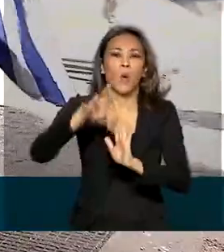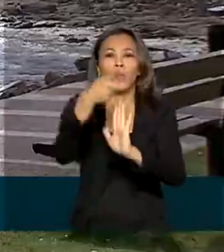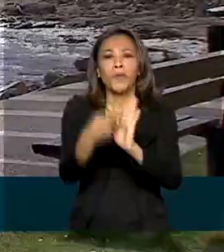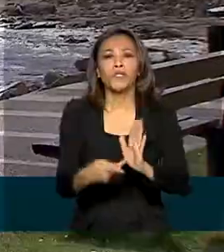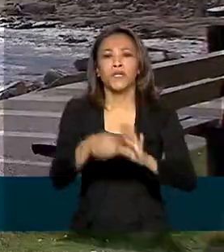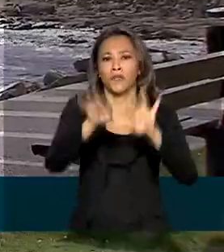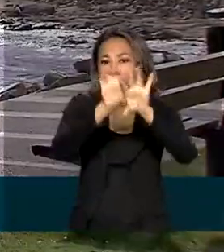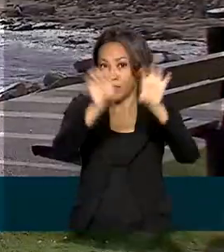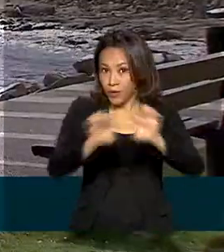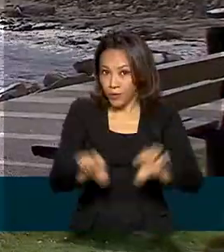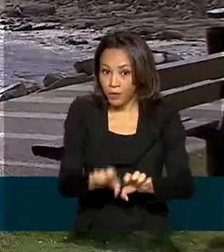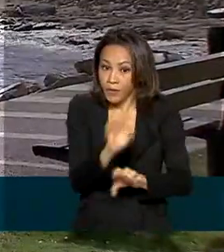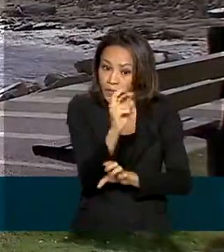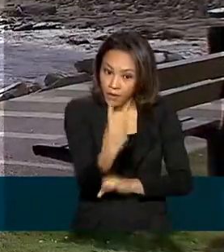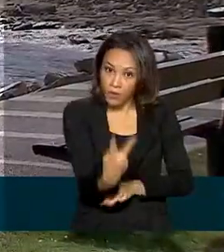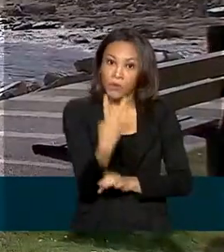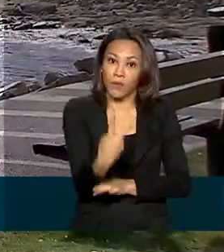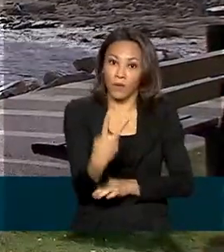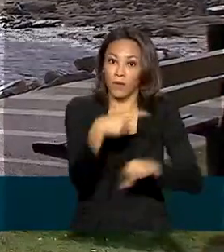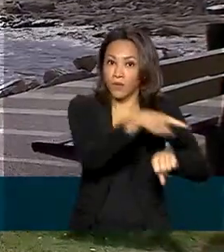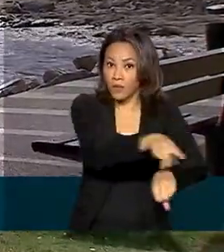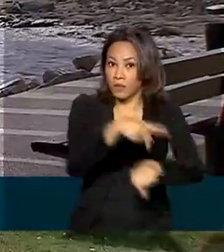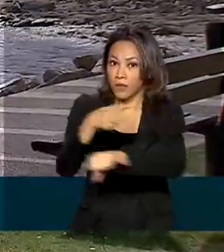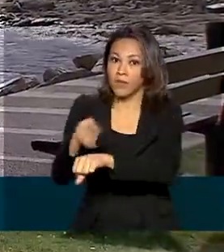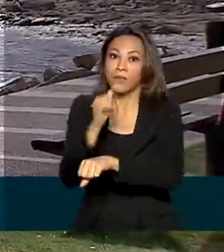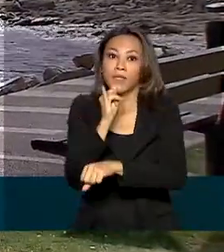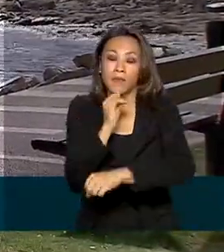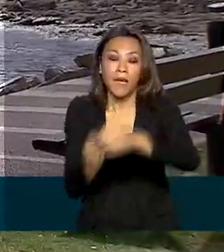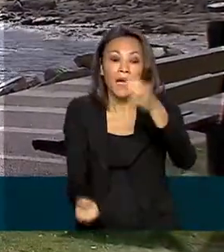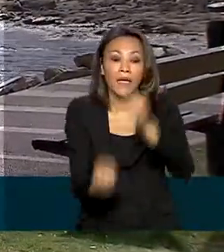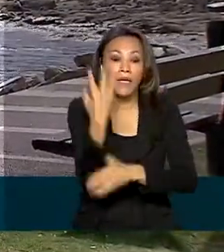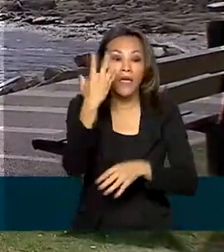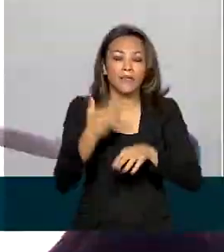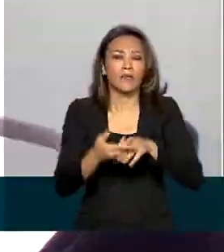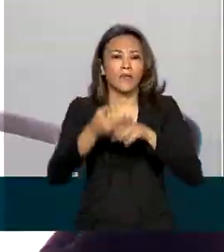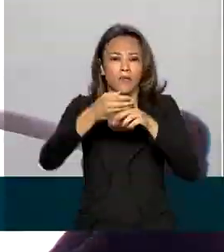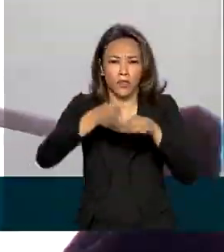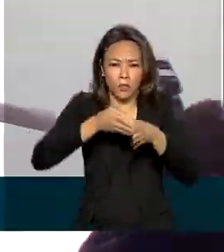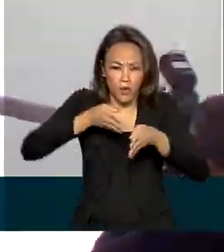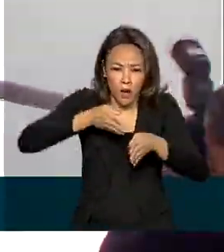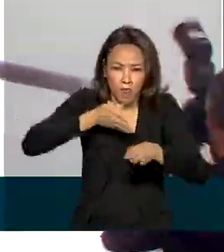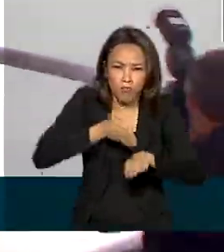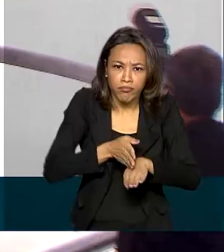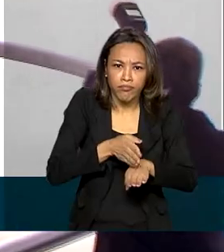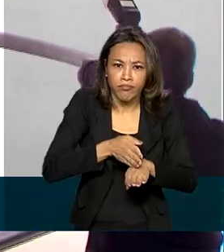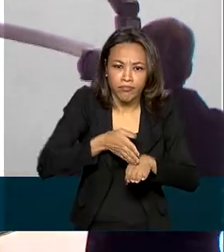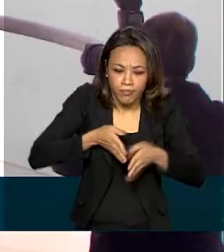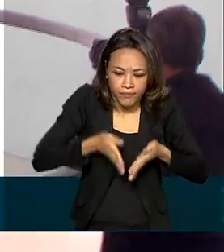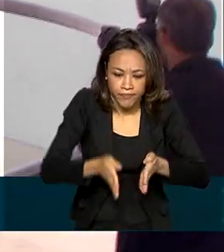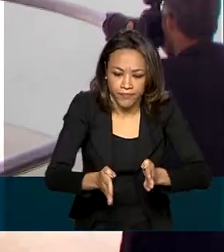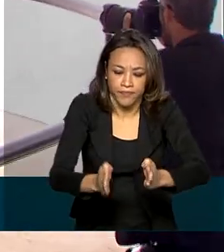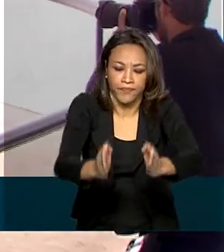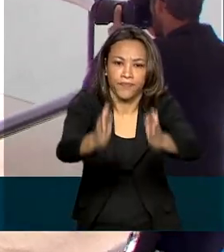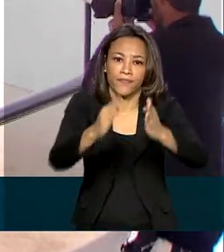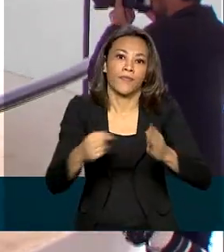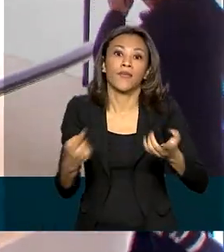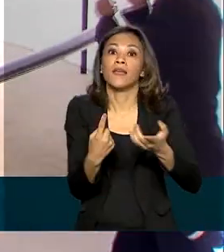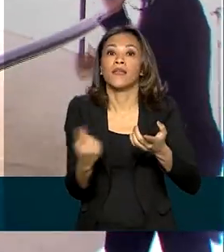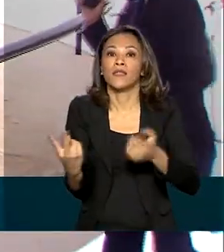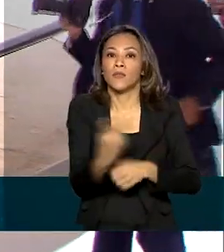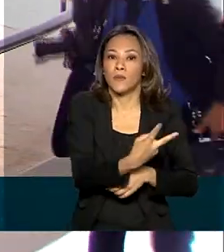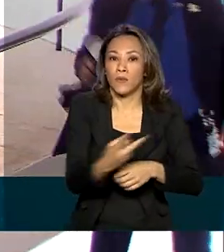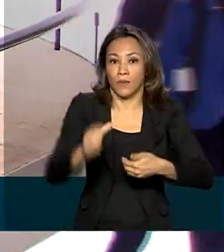infraestrutura em transporte, como a criação da hidrovia do Mercosul, foi um dos temas discutidos em Brasília,